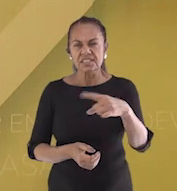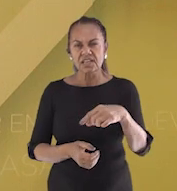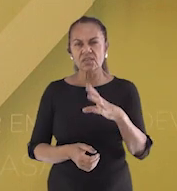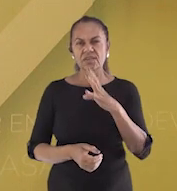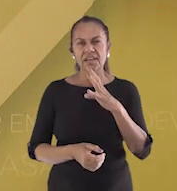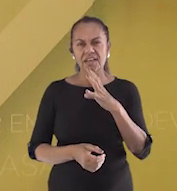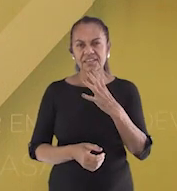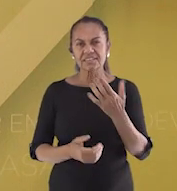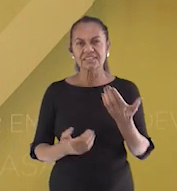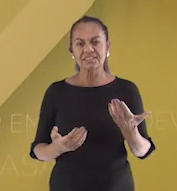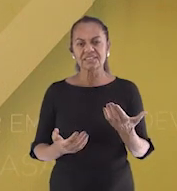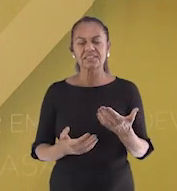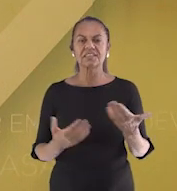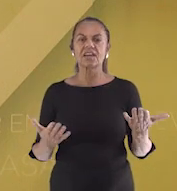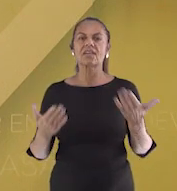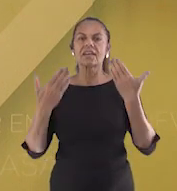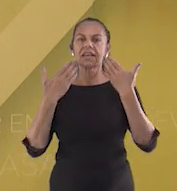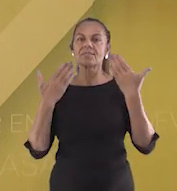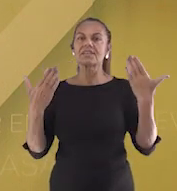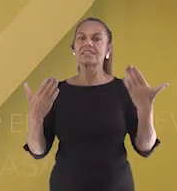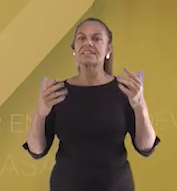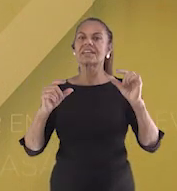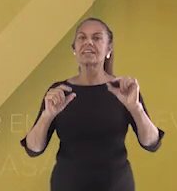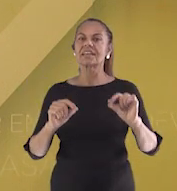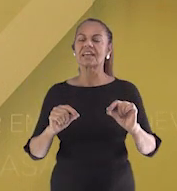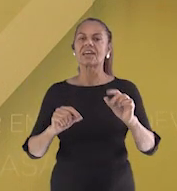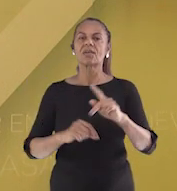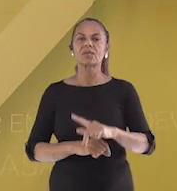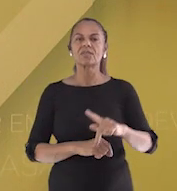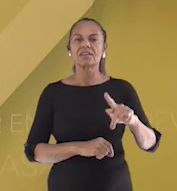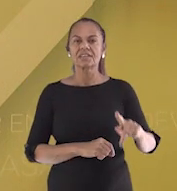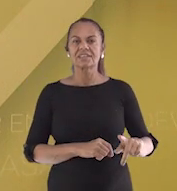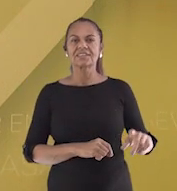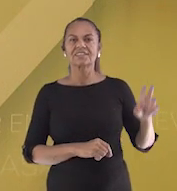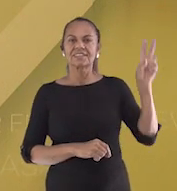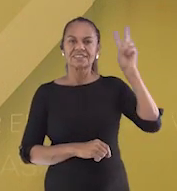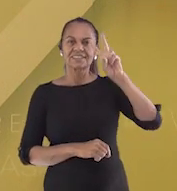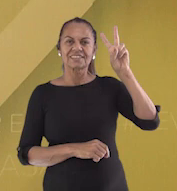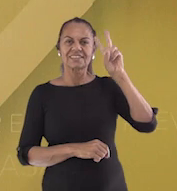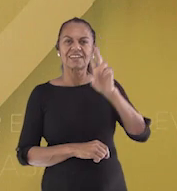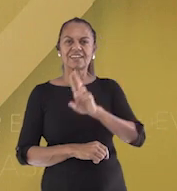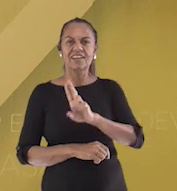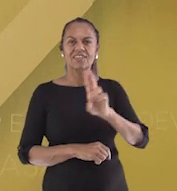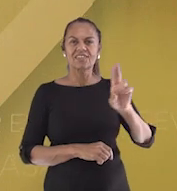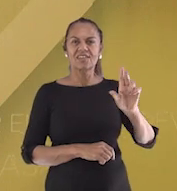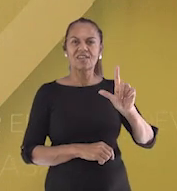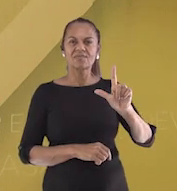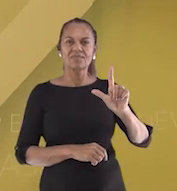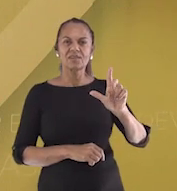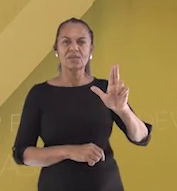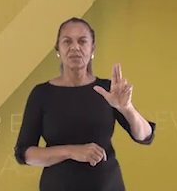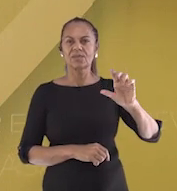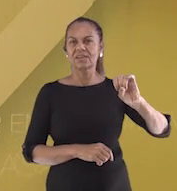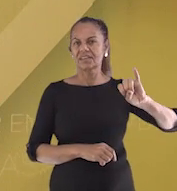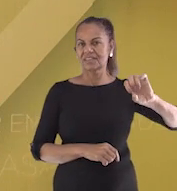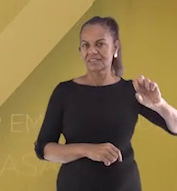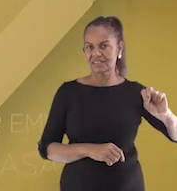Quem apresenta o quadro é o Luiz, que também é professor de História. E hoje ele vai bater um papo aqui com a gente.